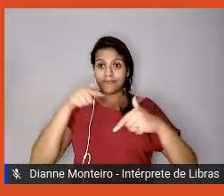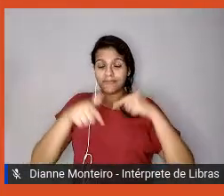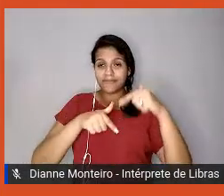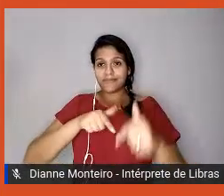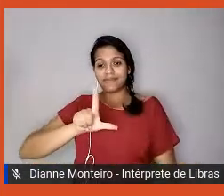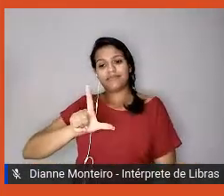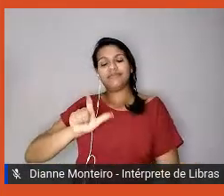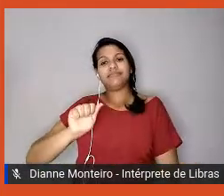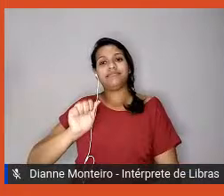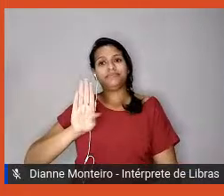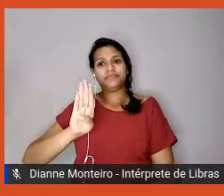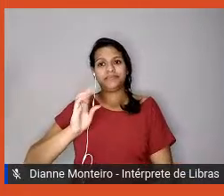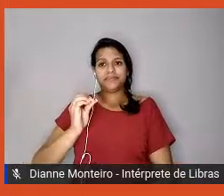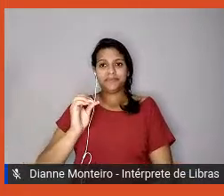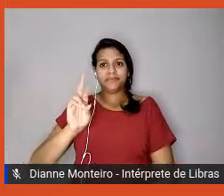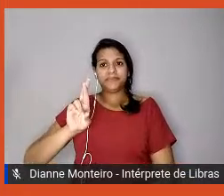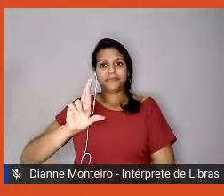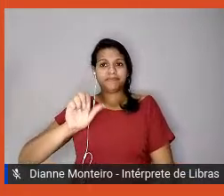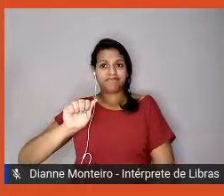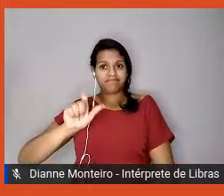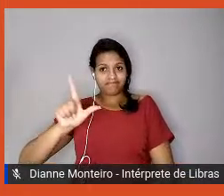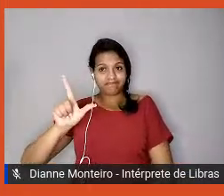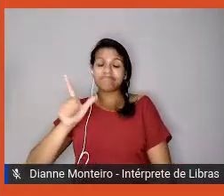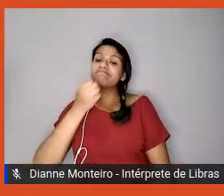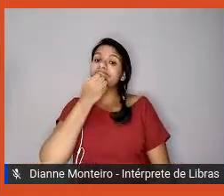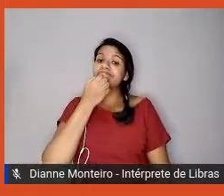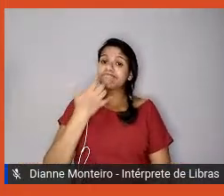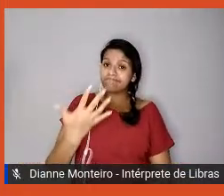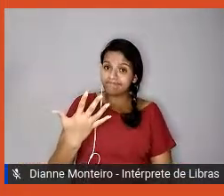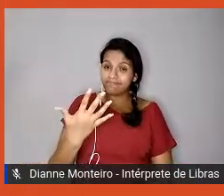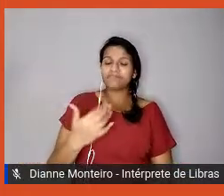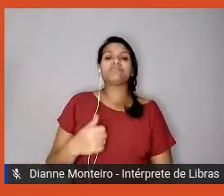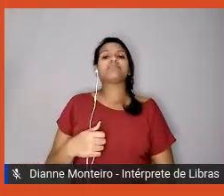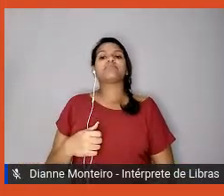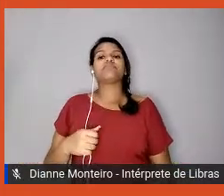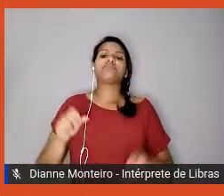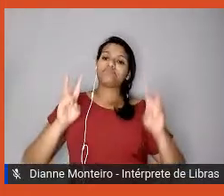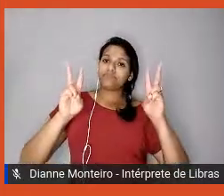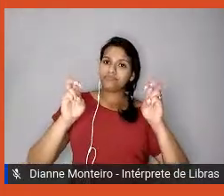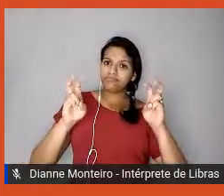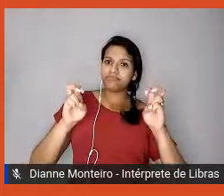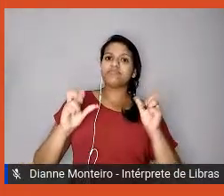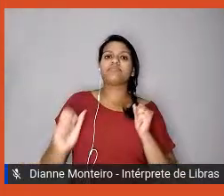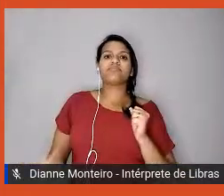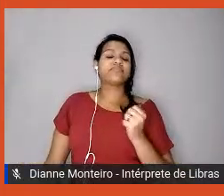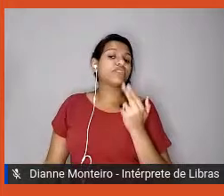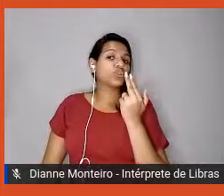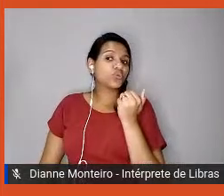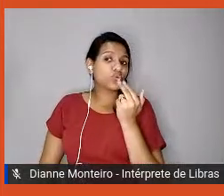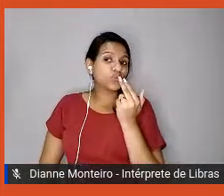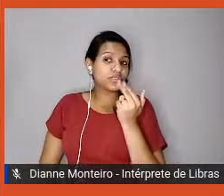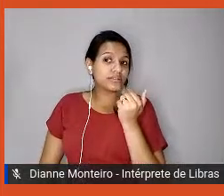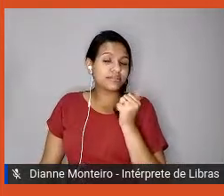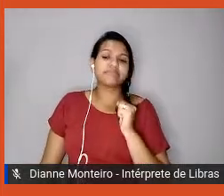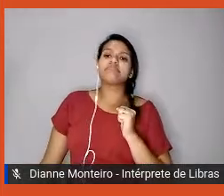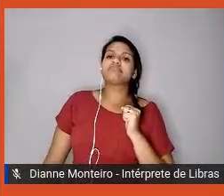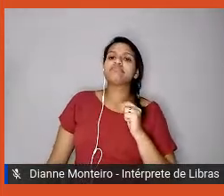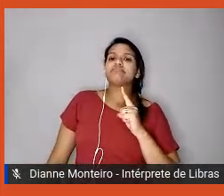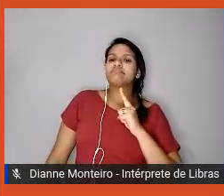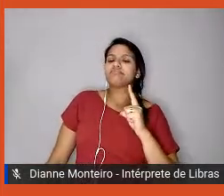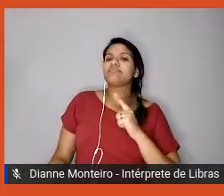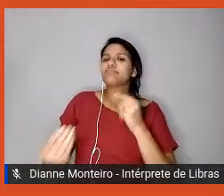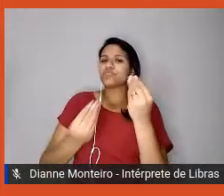funcionários, né? Alguns temas voltados para a nutrição, fornecer uma ação de café da manhã saudável, uma